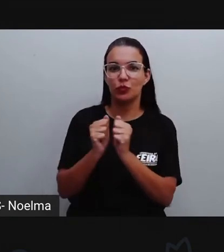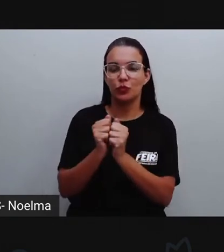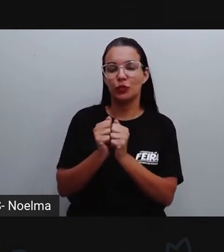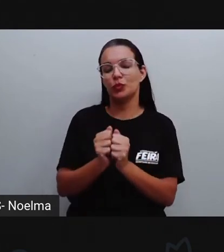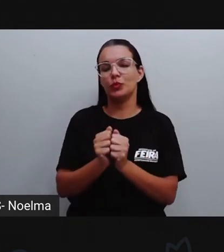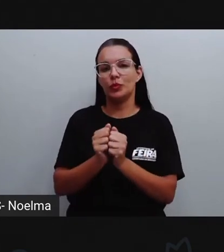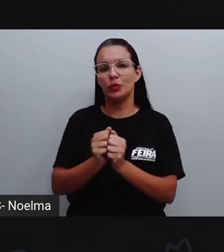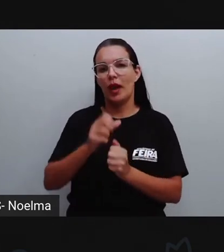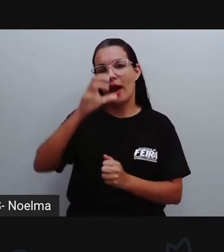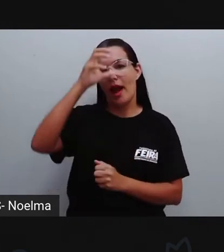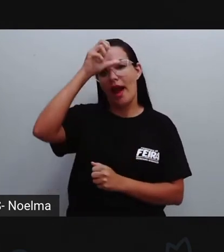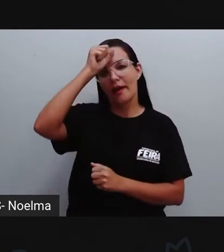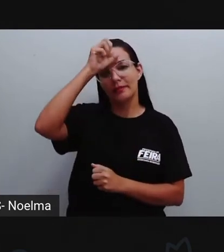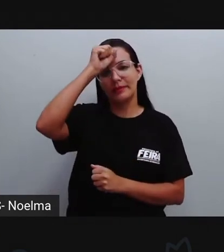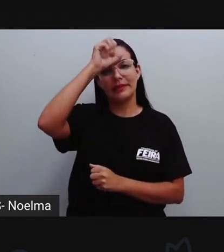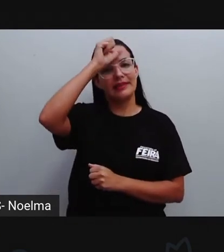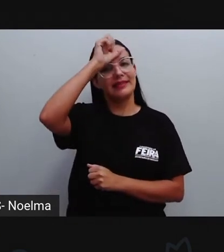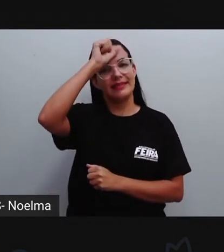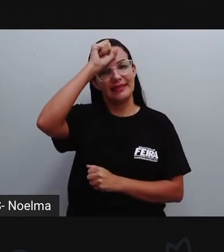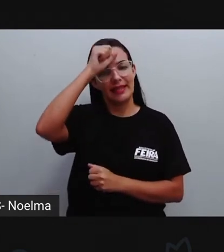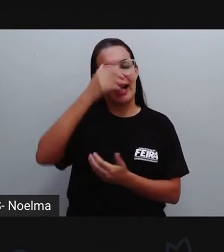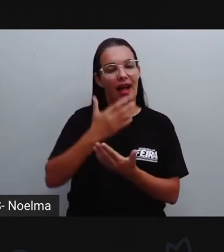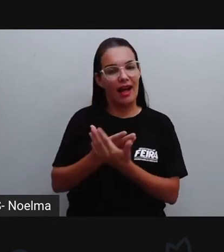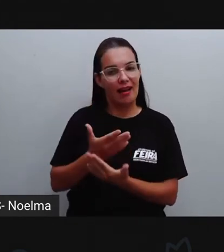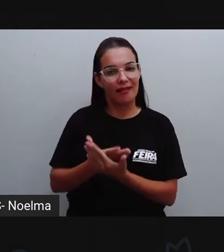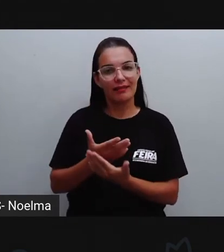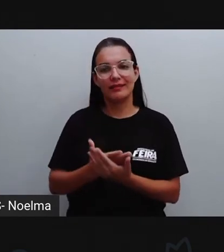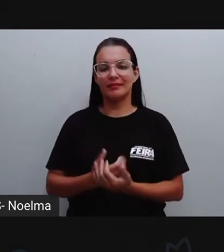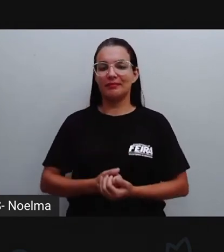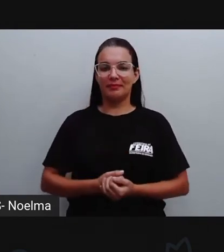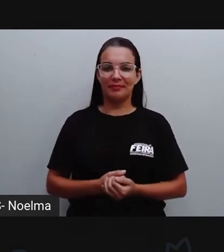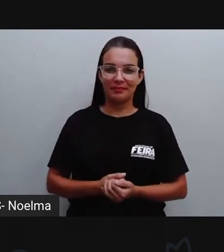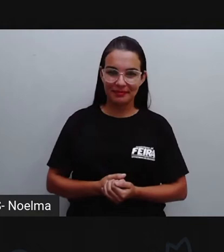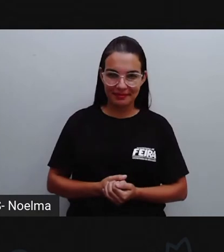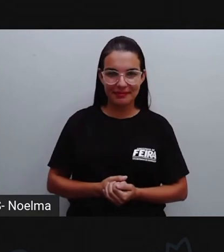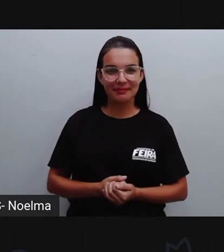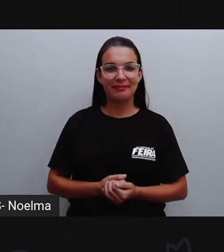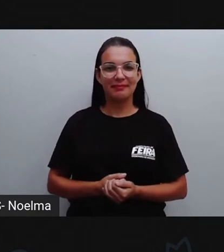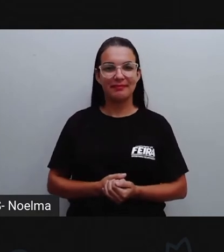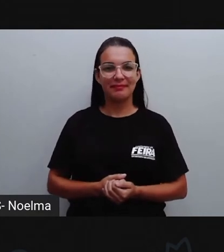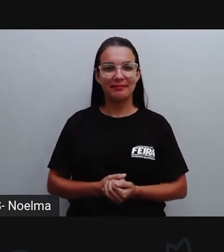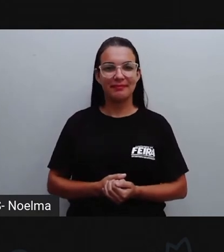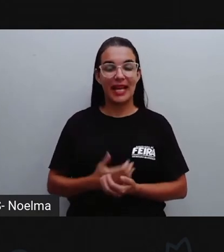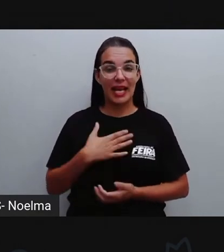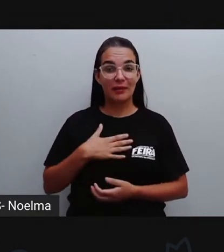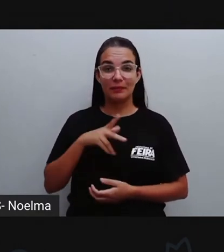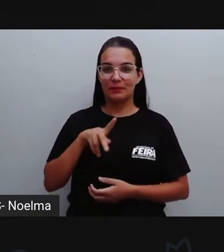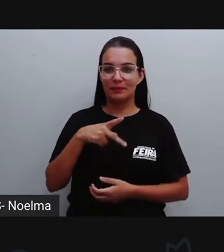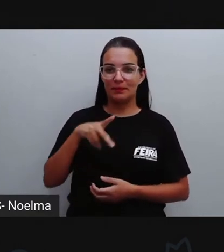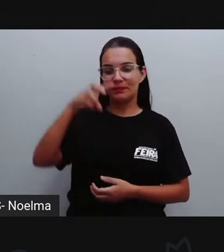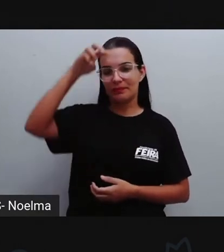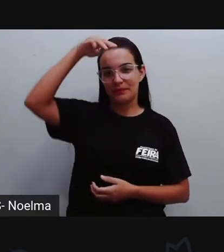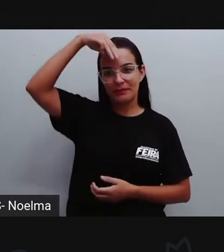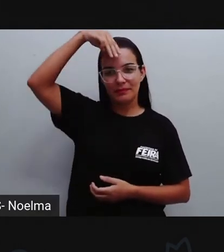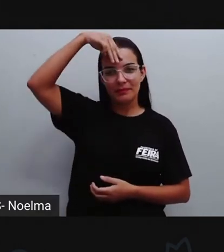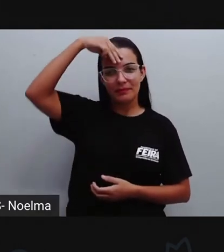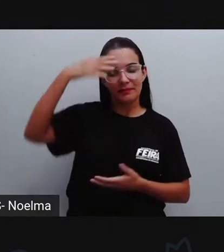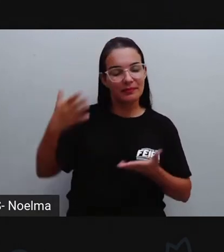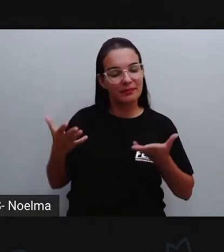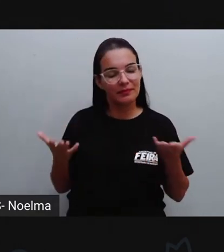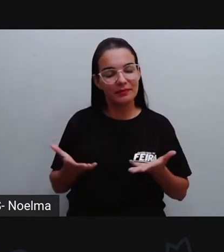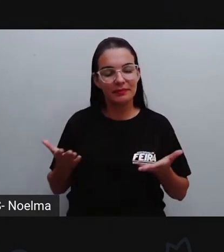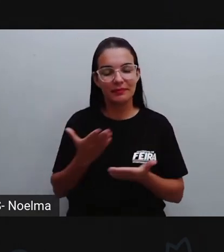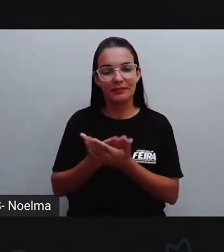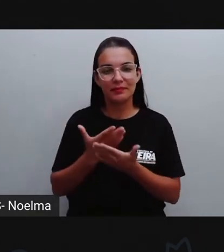vez para mais um momento de aula, mais um momento de aprendizagem, certo? Eu sou a professora Mirthe e nós